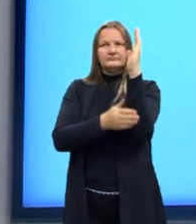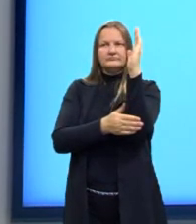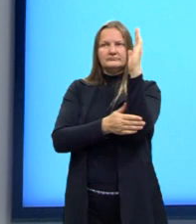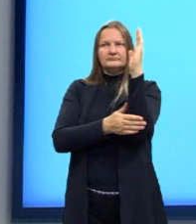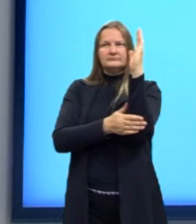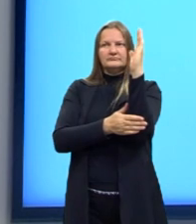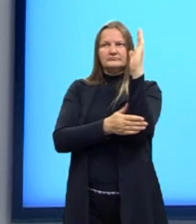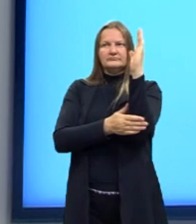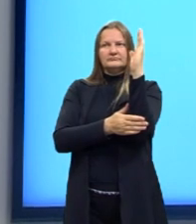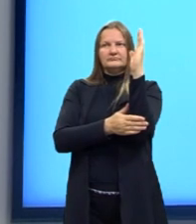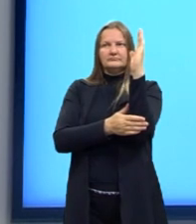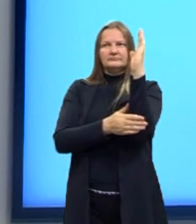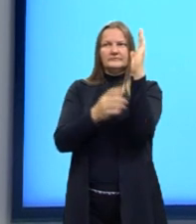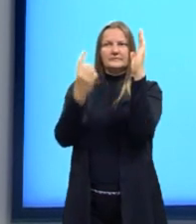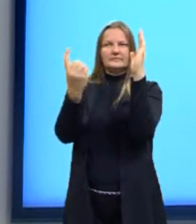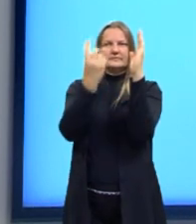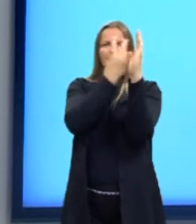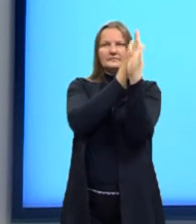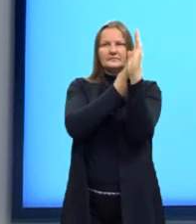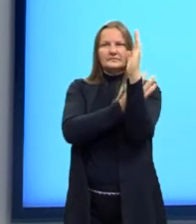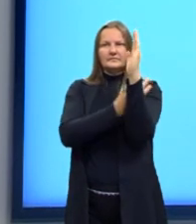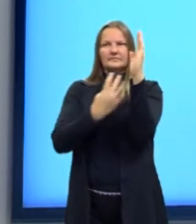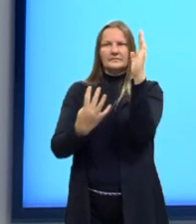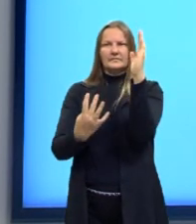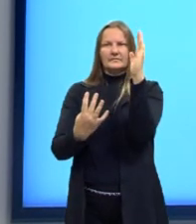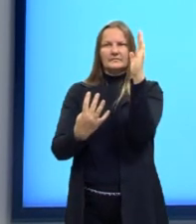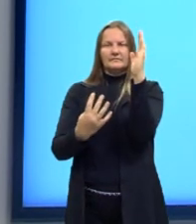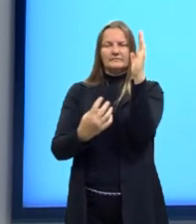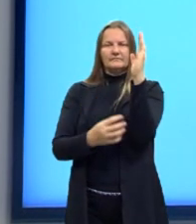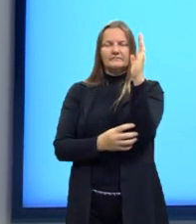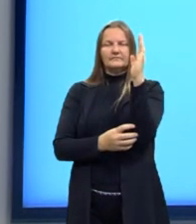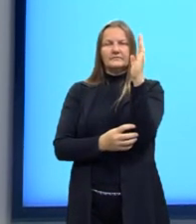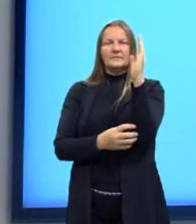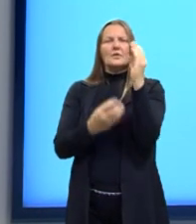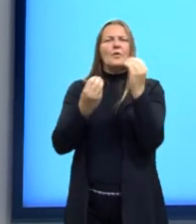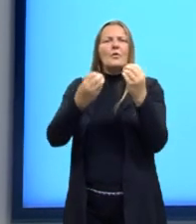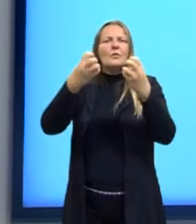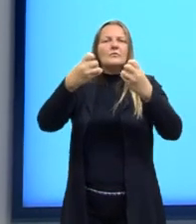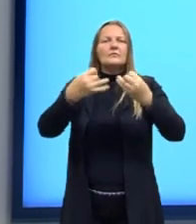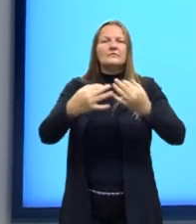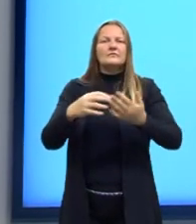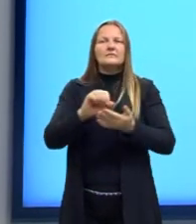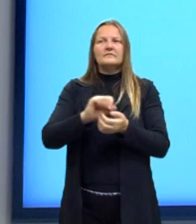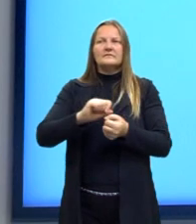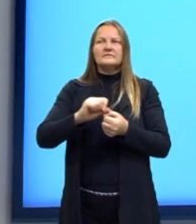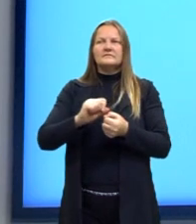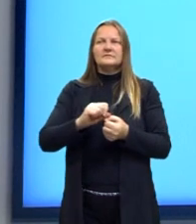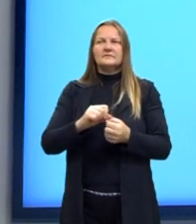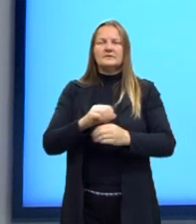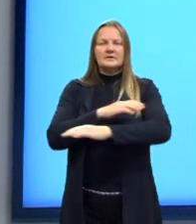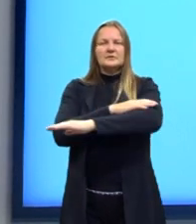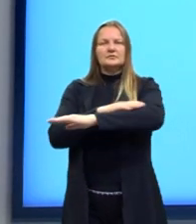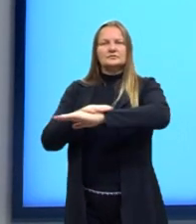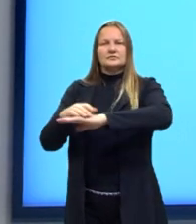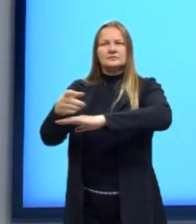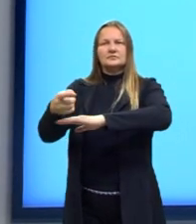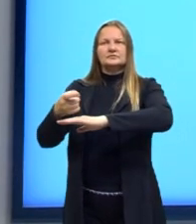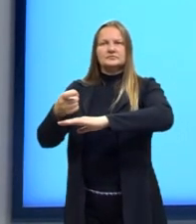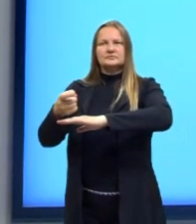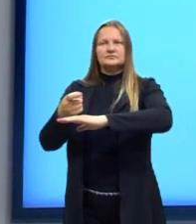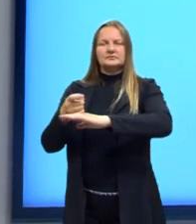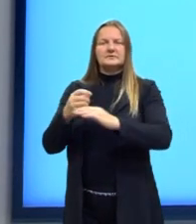então, primeiro, segundo, terceiro, quarto quadrante. Como nós consideramos sempre os valores para x